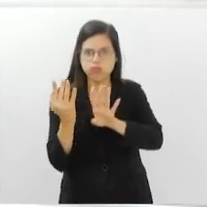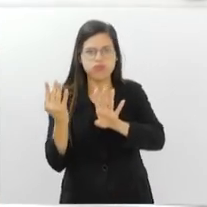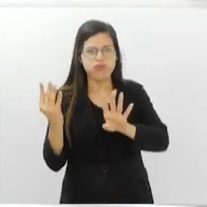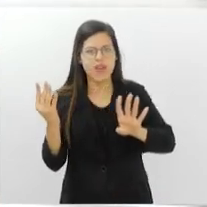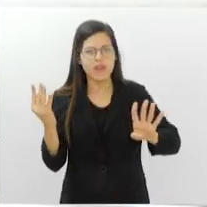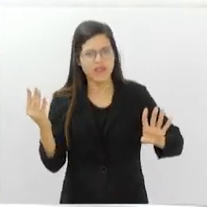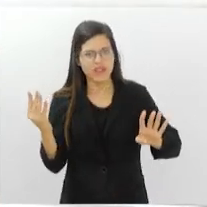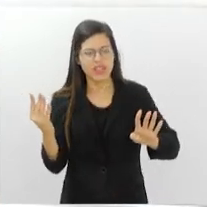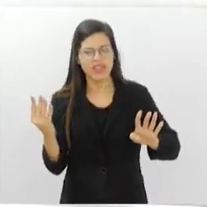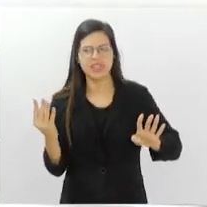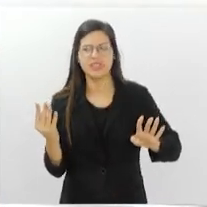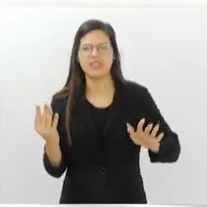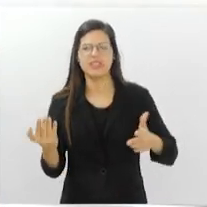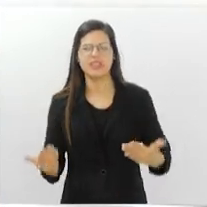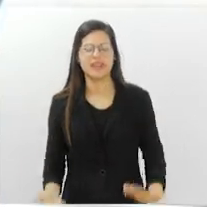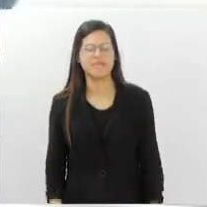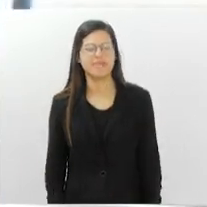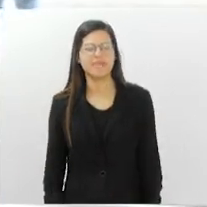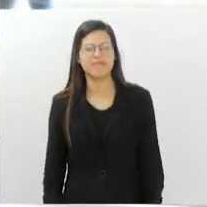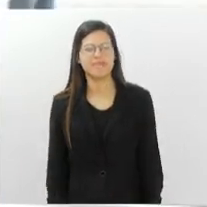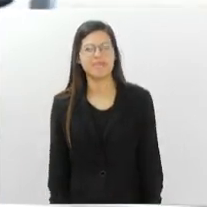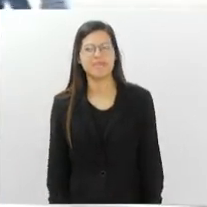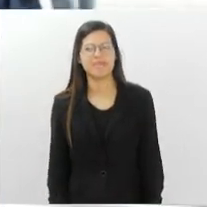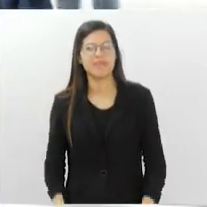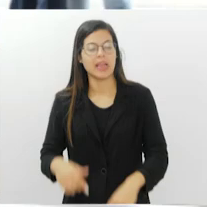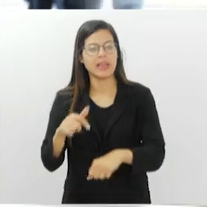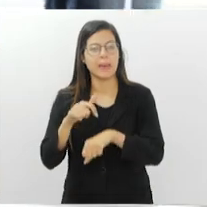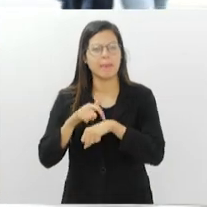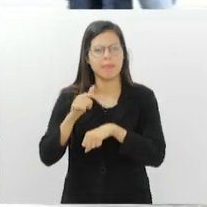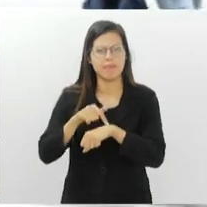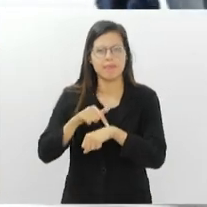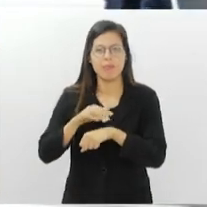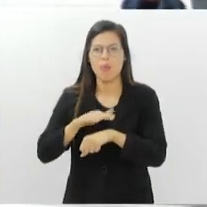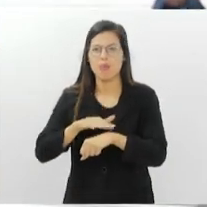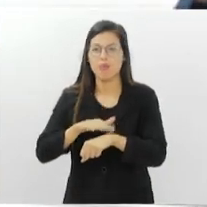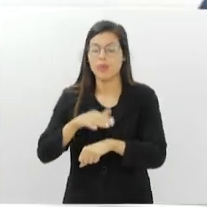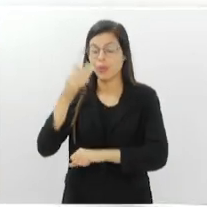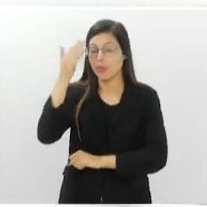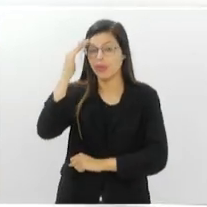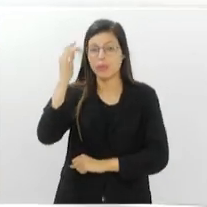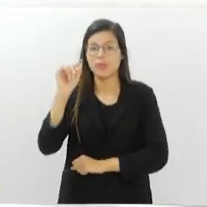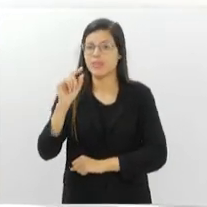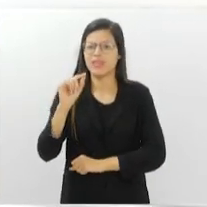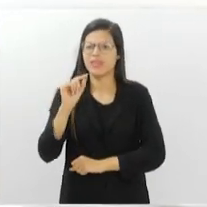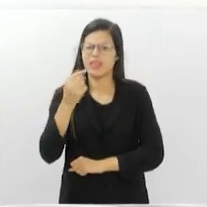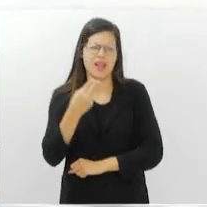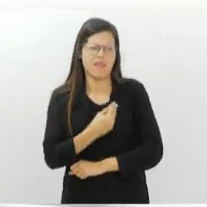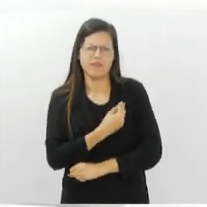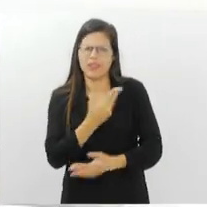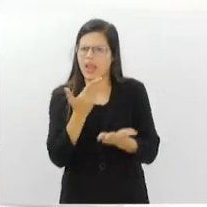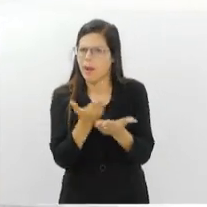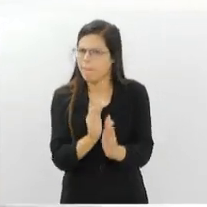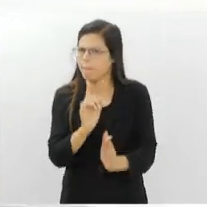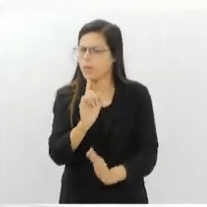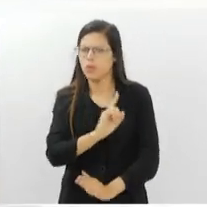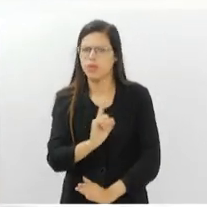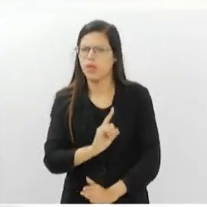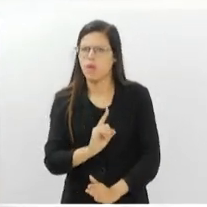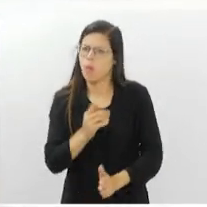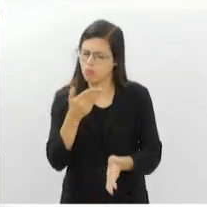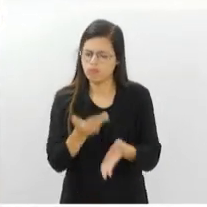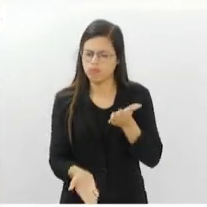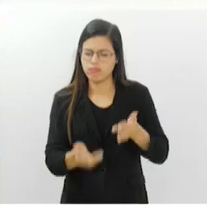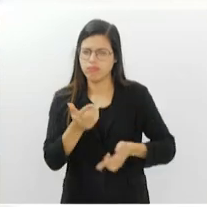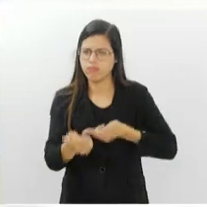E ali, naquele momento, eu entendi que a vida não tinha acabado quando eu perdi o emprego. E olha que eu